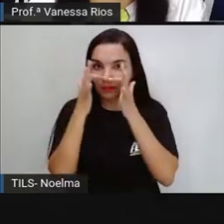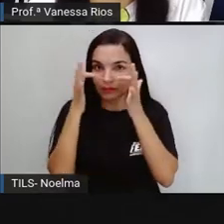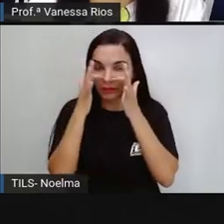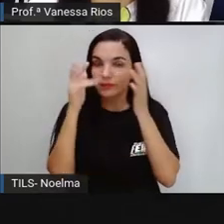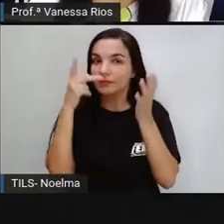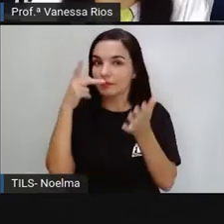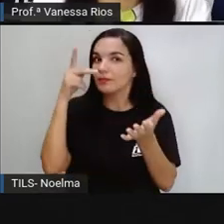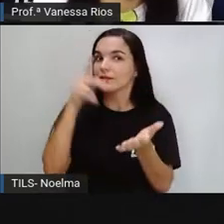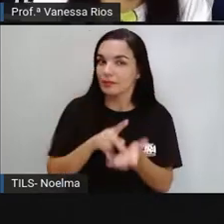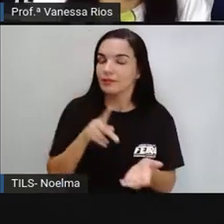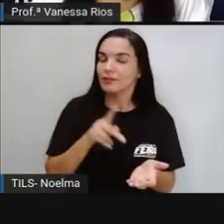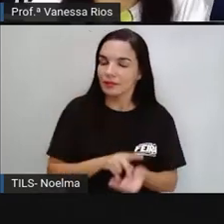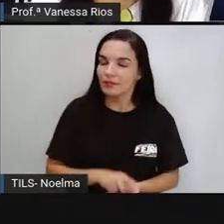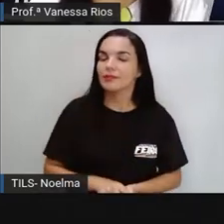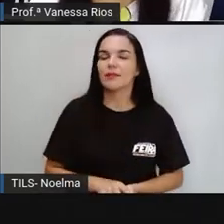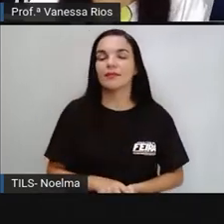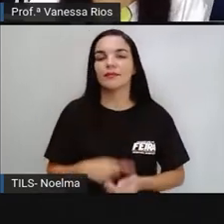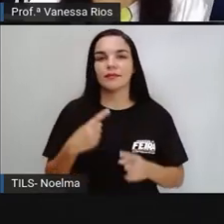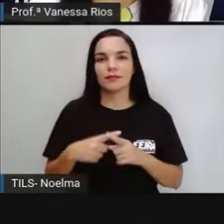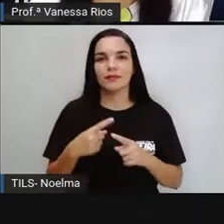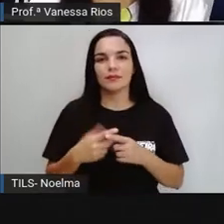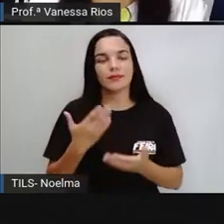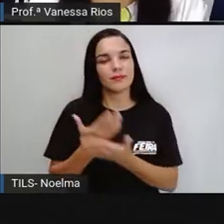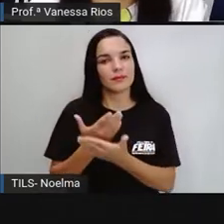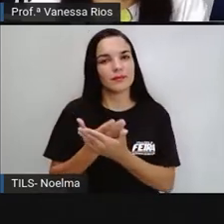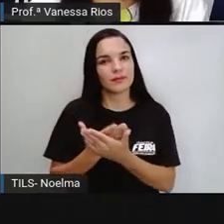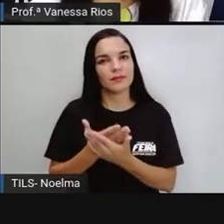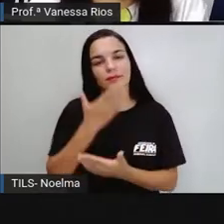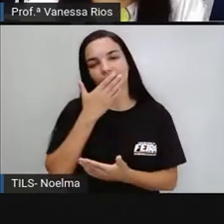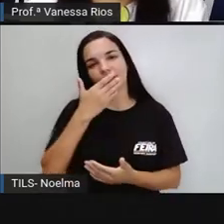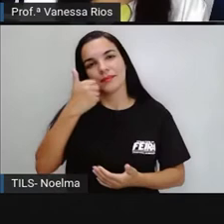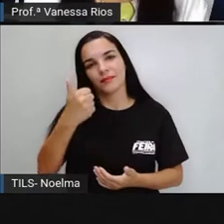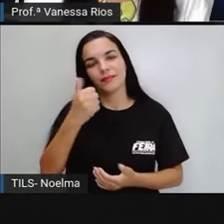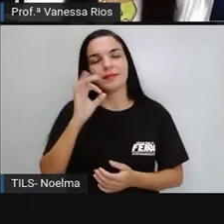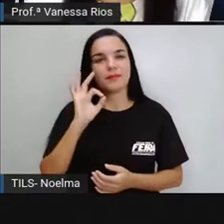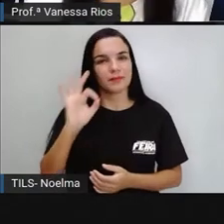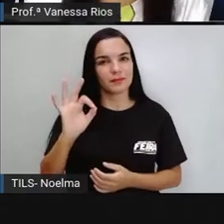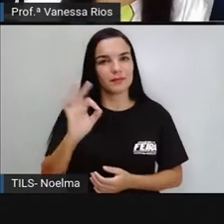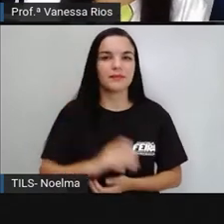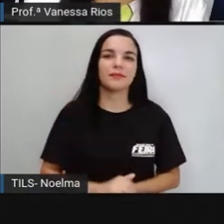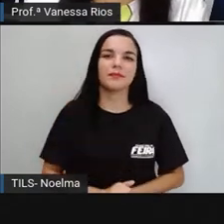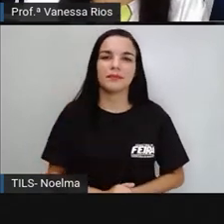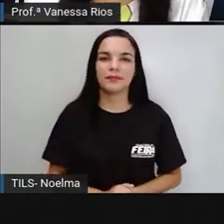aí, ó, mais uma vez e estudarmos direitinho, tá certo?